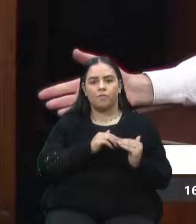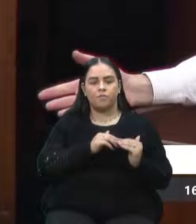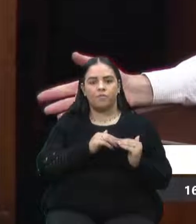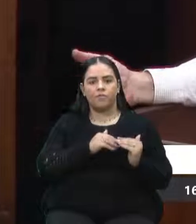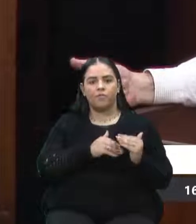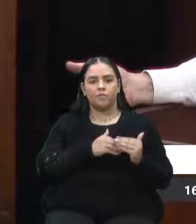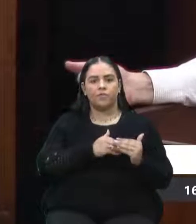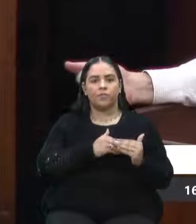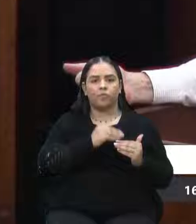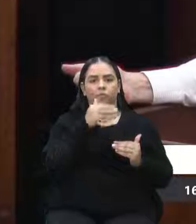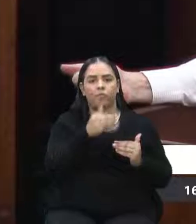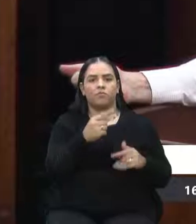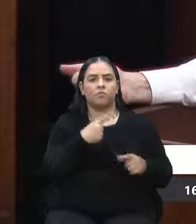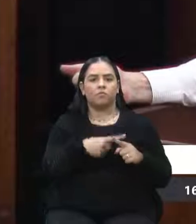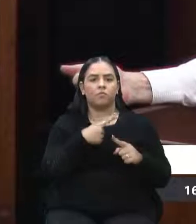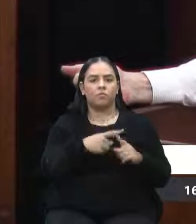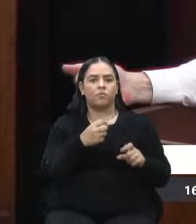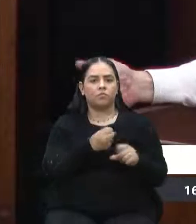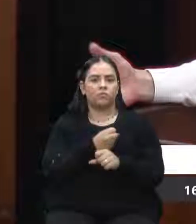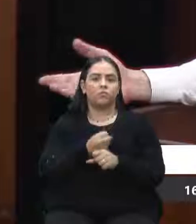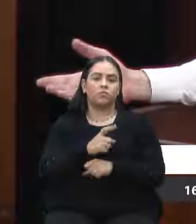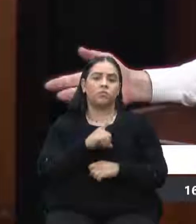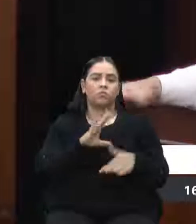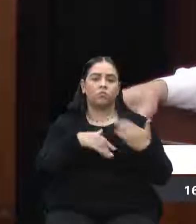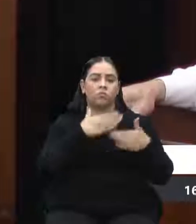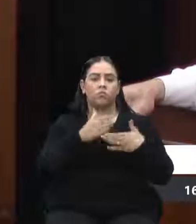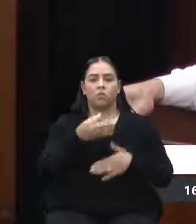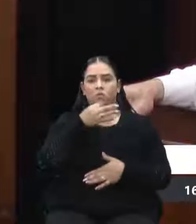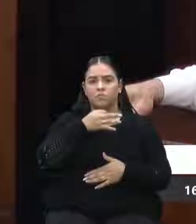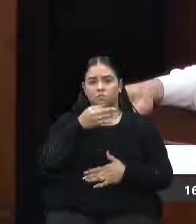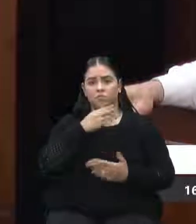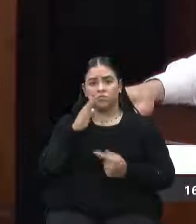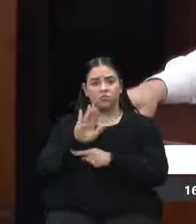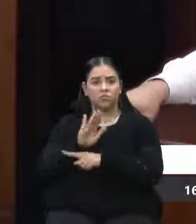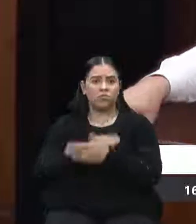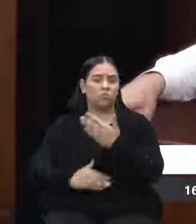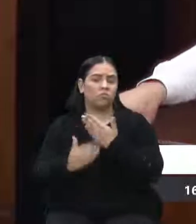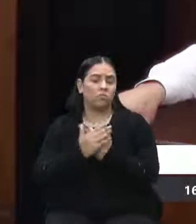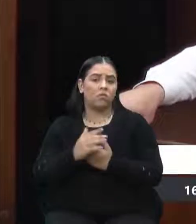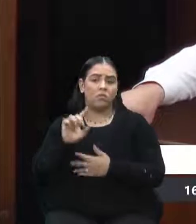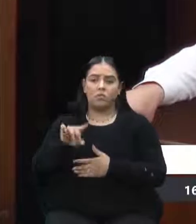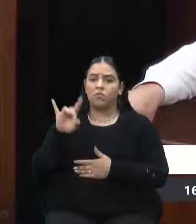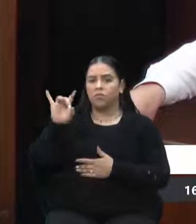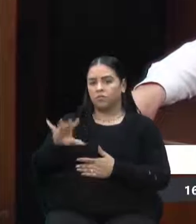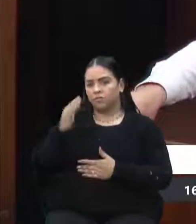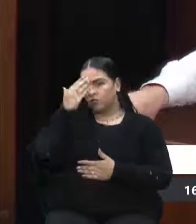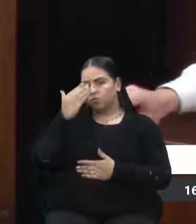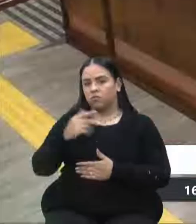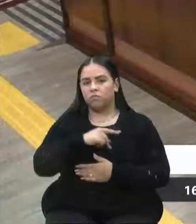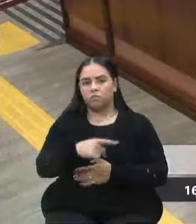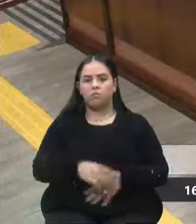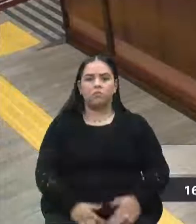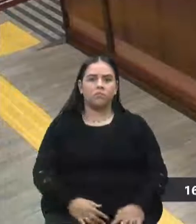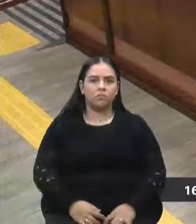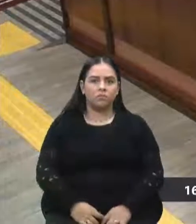uma obra que traz desenvolvimento para a Caxias Sul e ajuda todo mundo. Então, era isso. Muito obrigado, presidente. Obrigada.